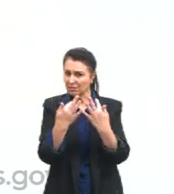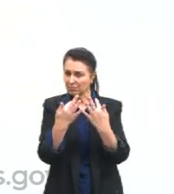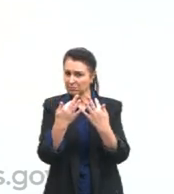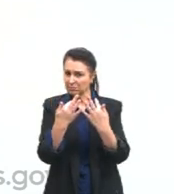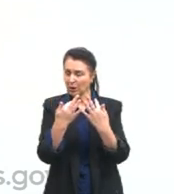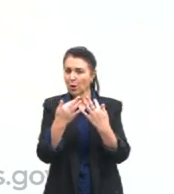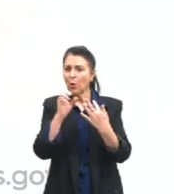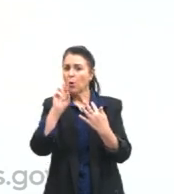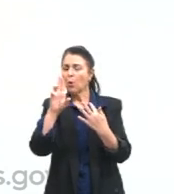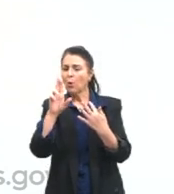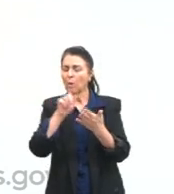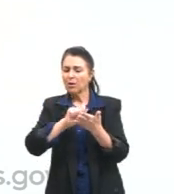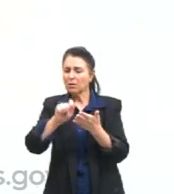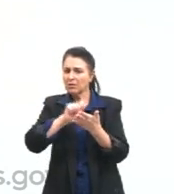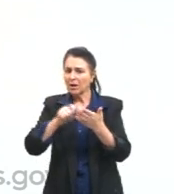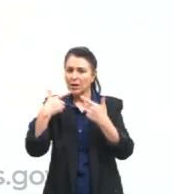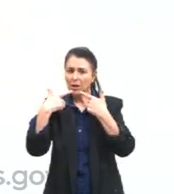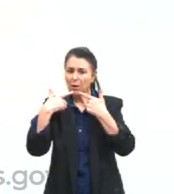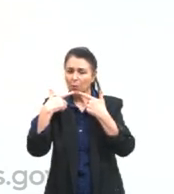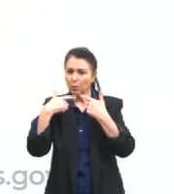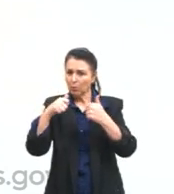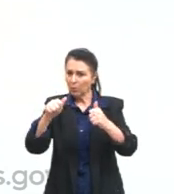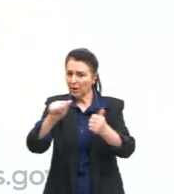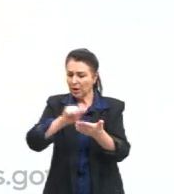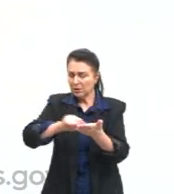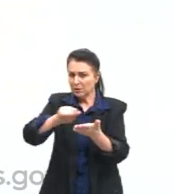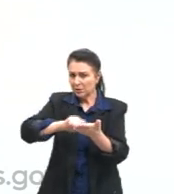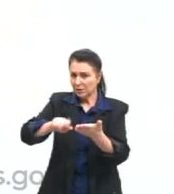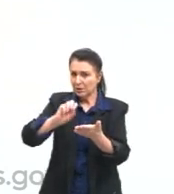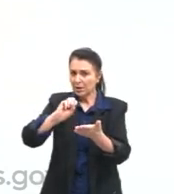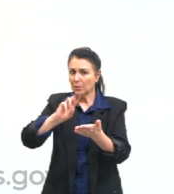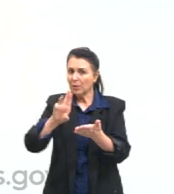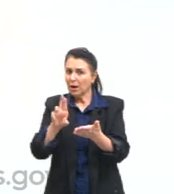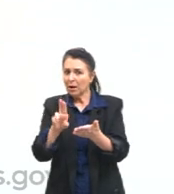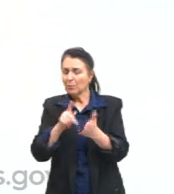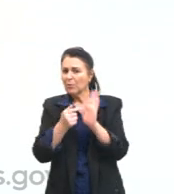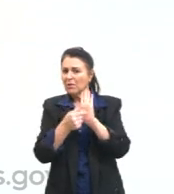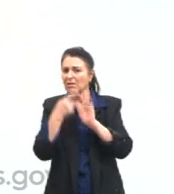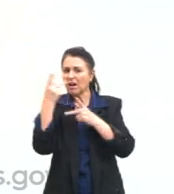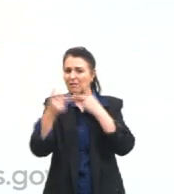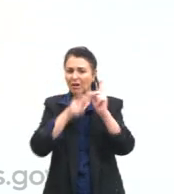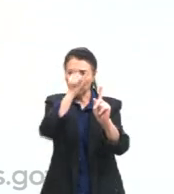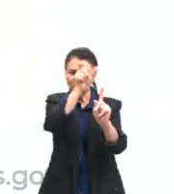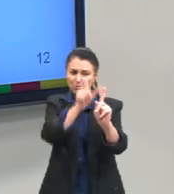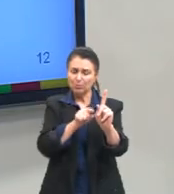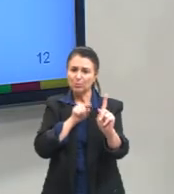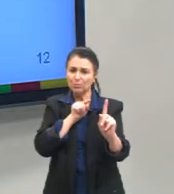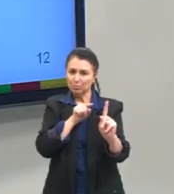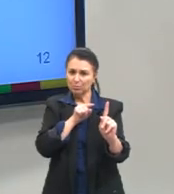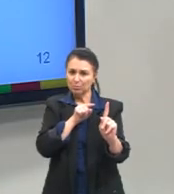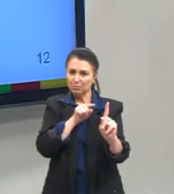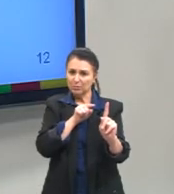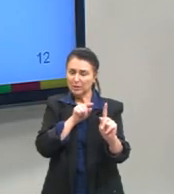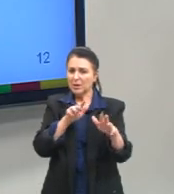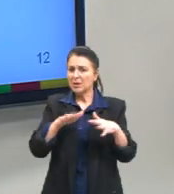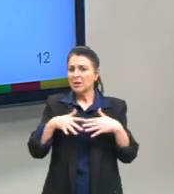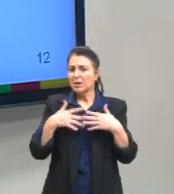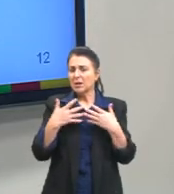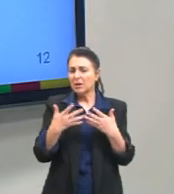quando se deseja reproduzir a fala dos personagens. Então, a